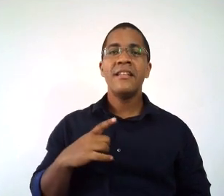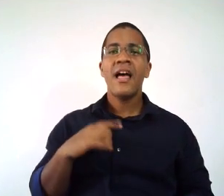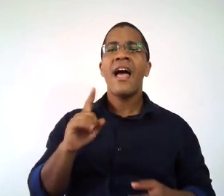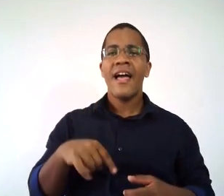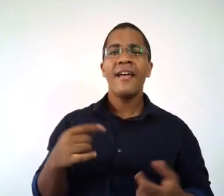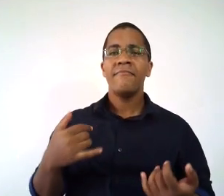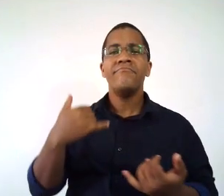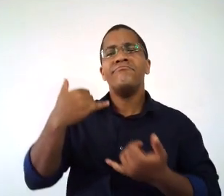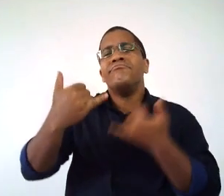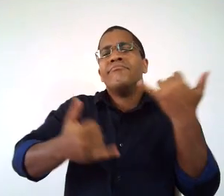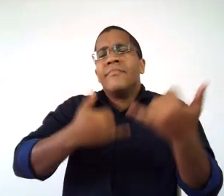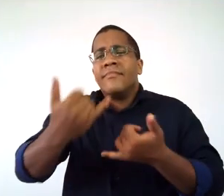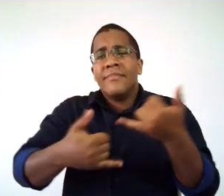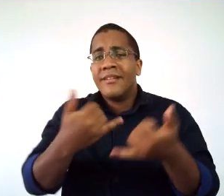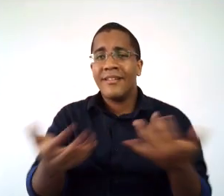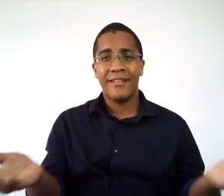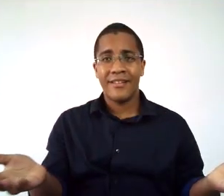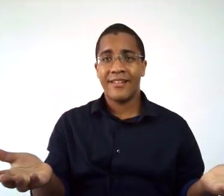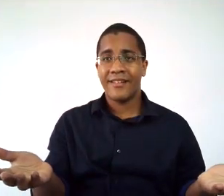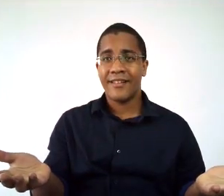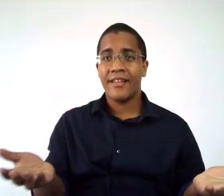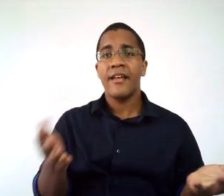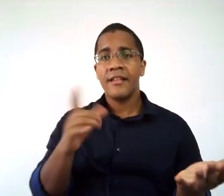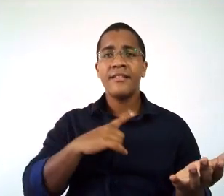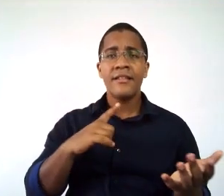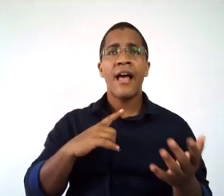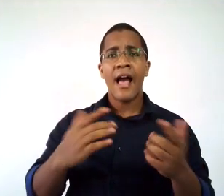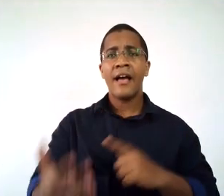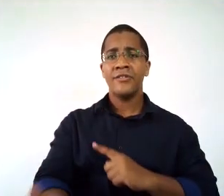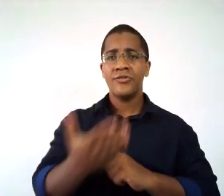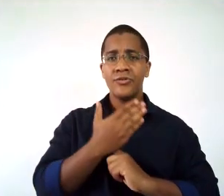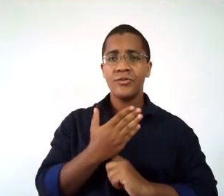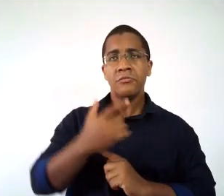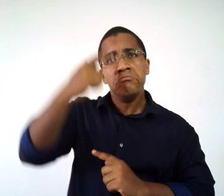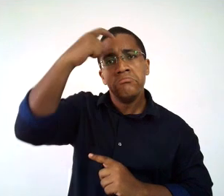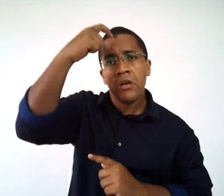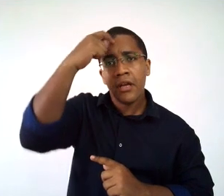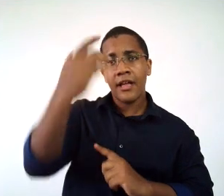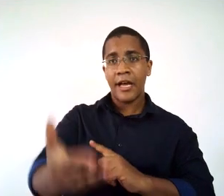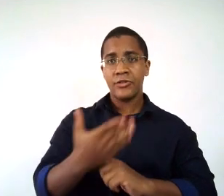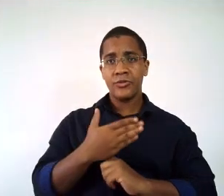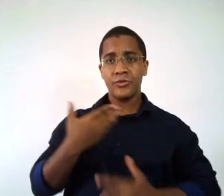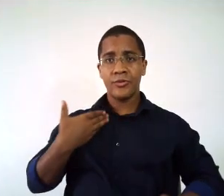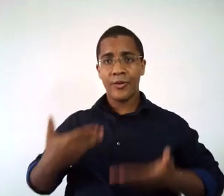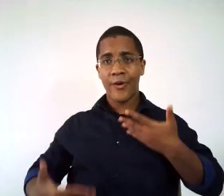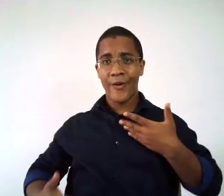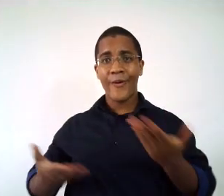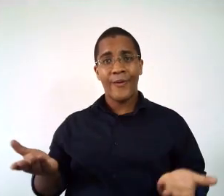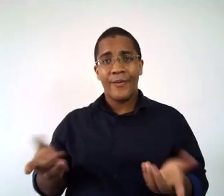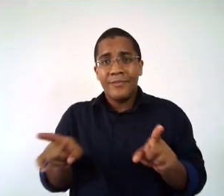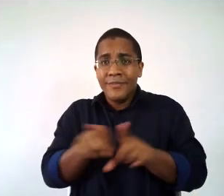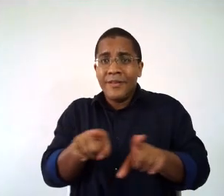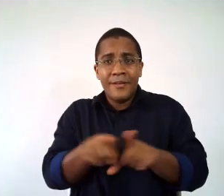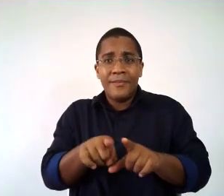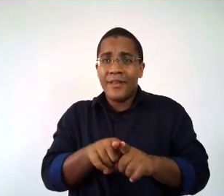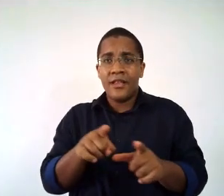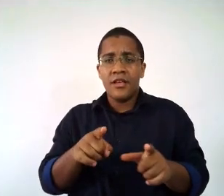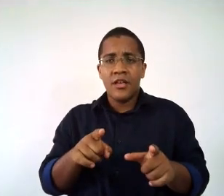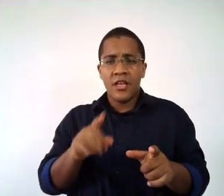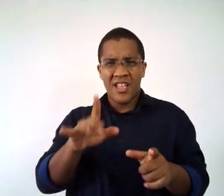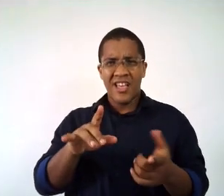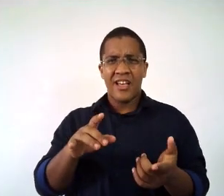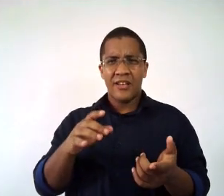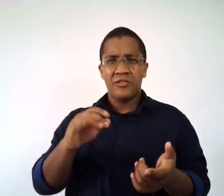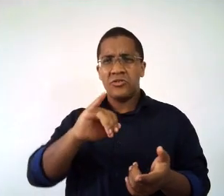voltadas para o lazer e favorecem as atividades físicas e ou mentais. Então, o jogo, ele nem só é físico